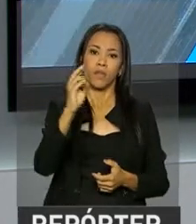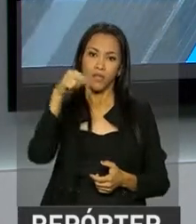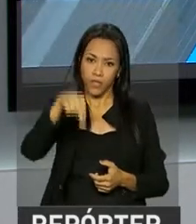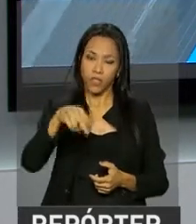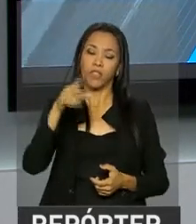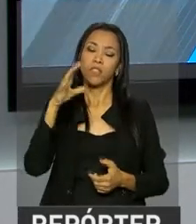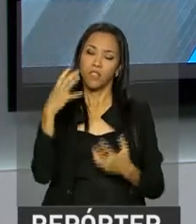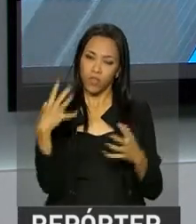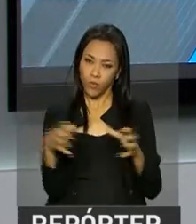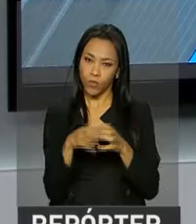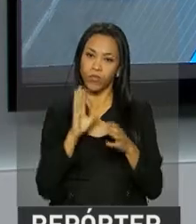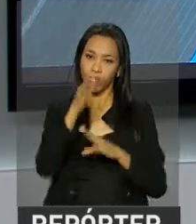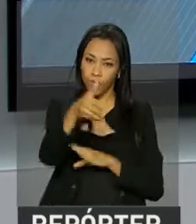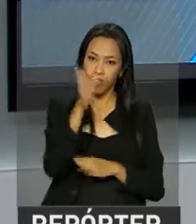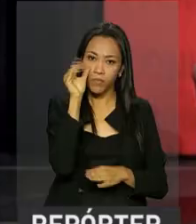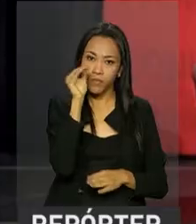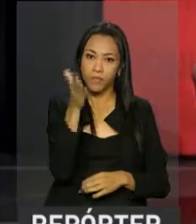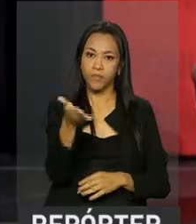nossa equipe foi até lá acompanhar.